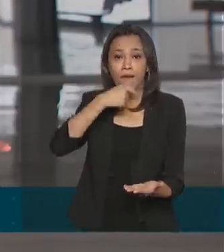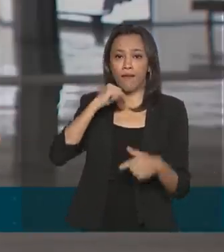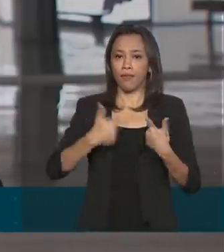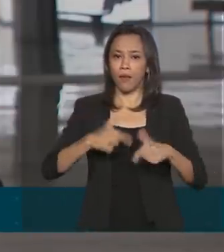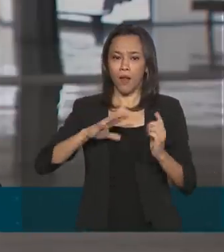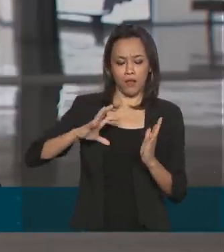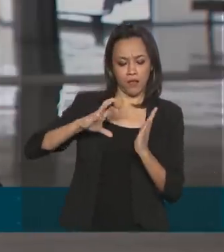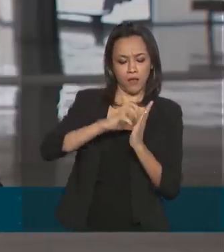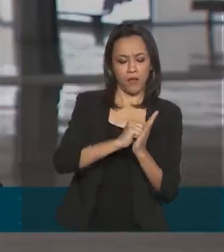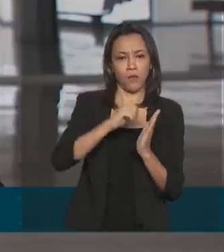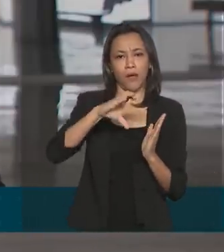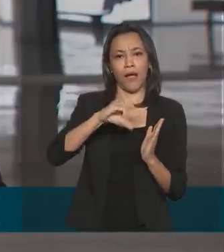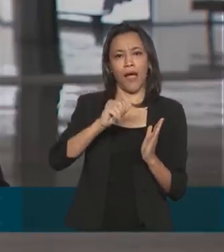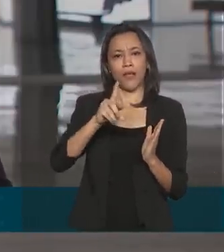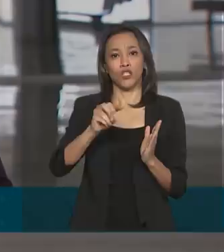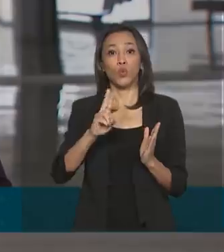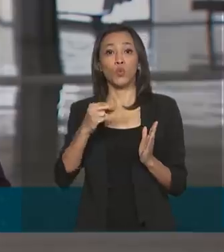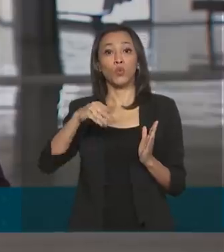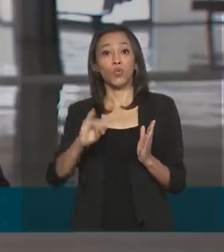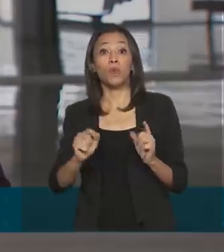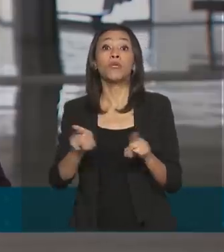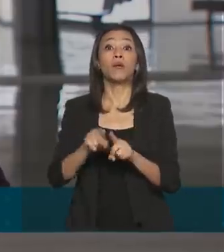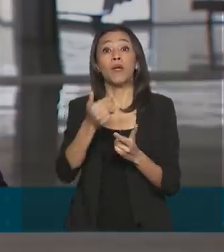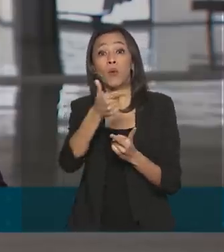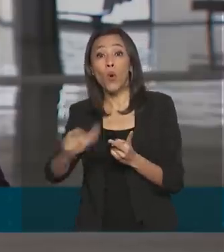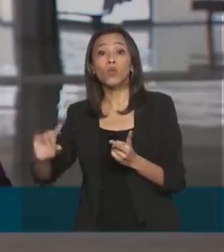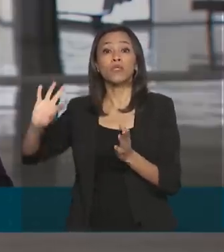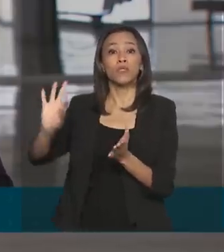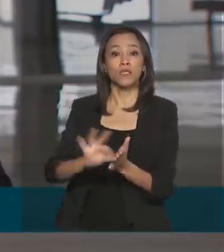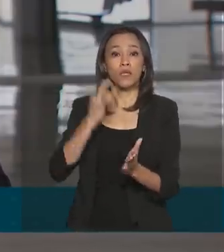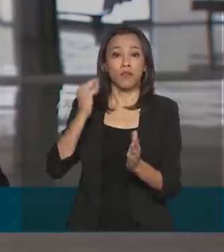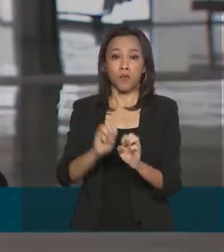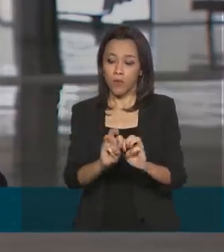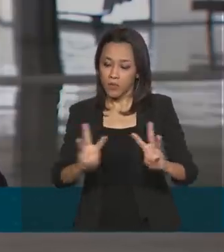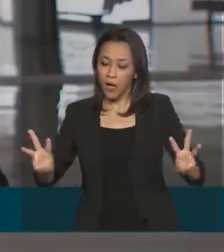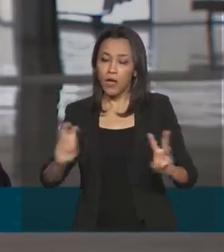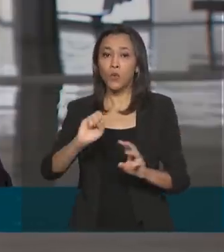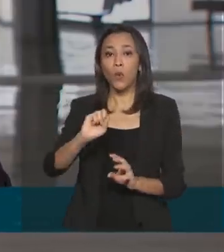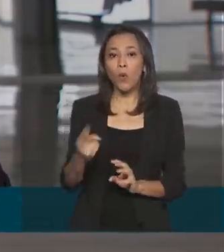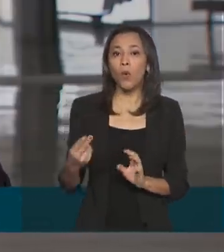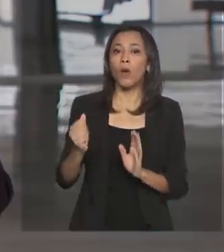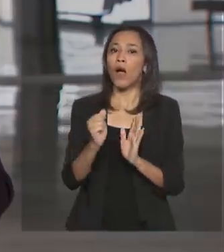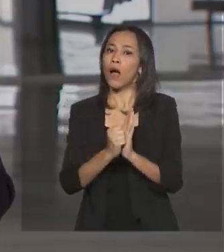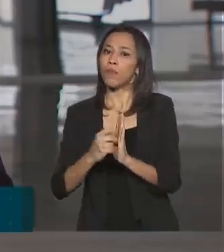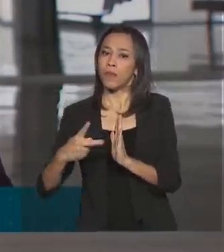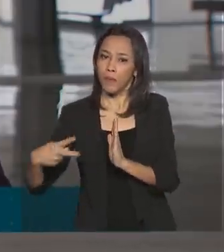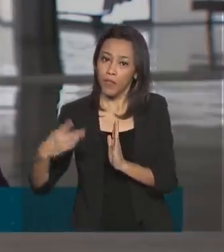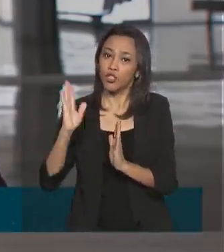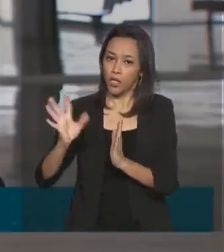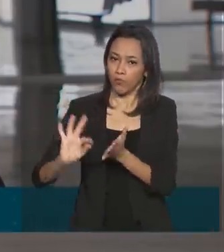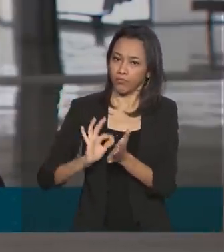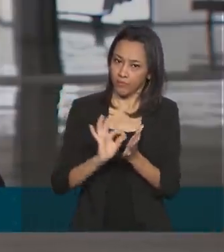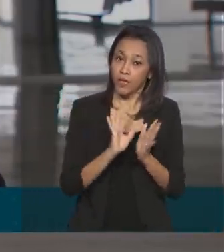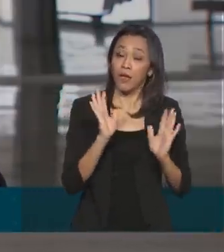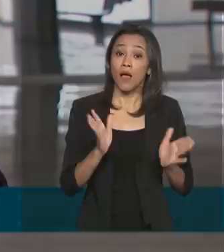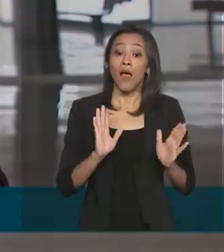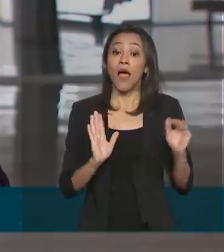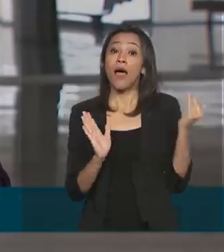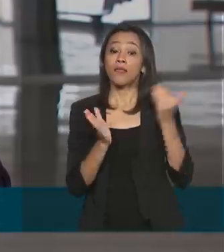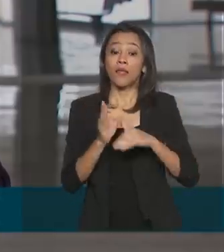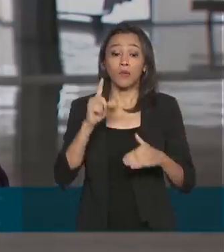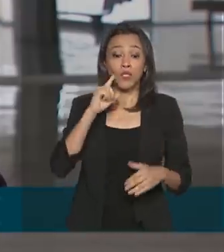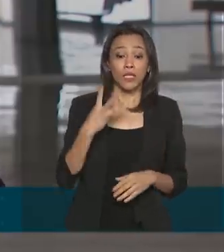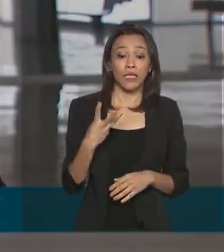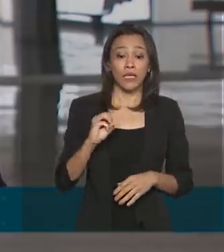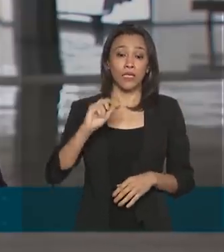Cadastro Único e também aqueles que se inscreveram pelo site ou pelo aplicativo. Receberam a primeira parcela até o dia 30 de